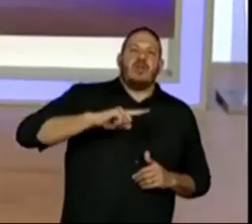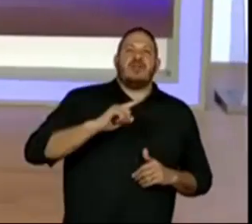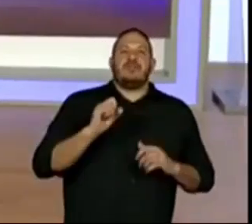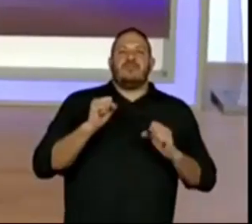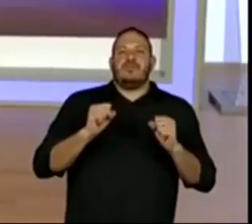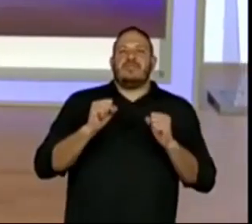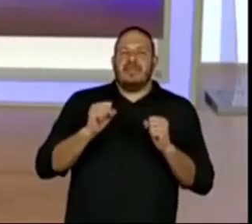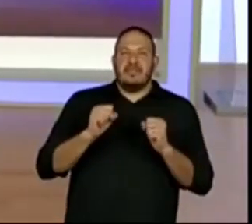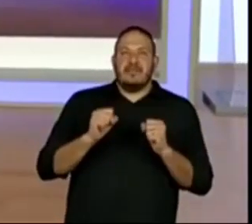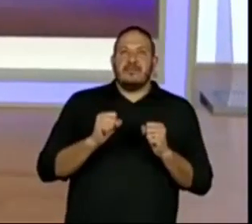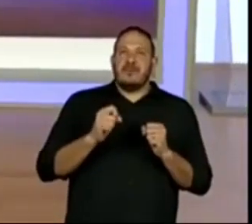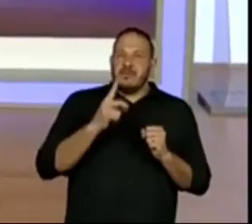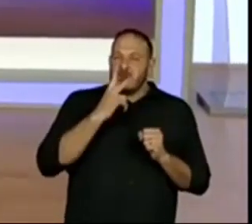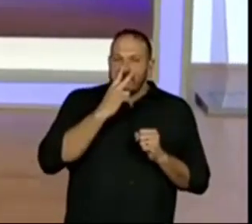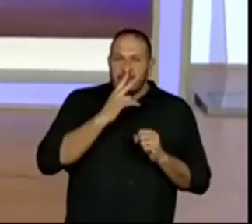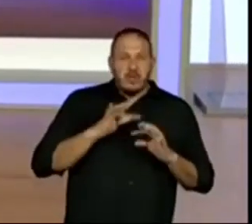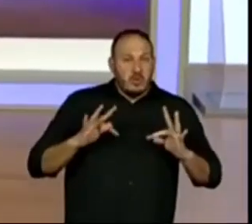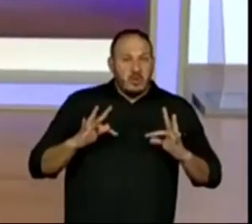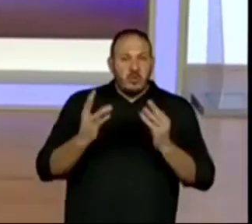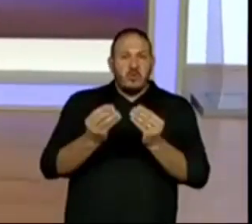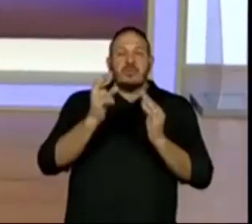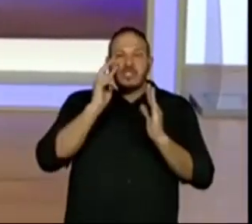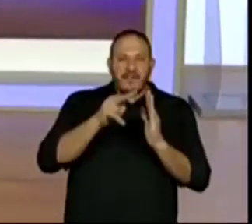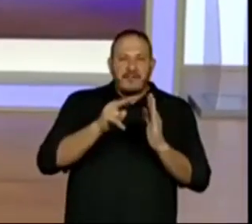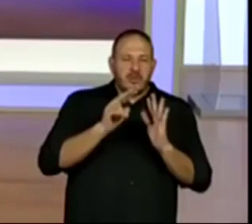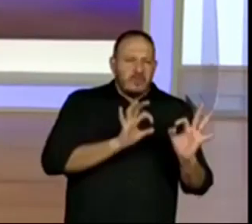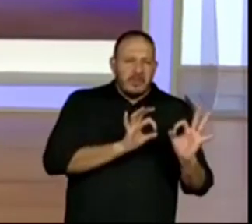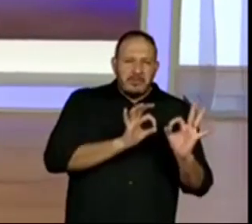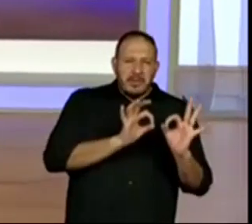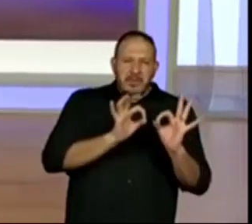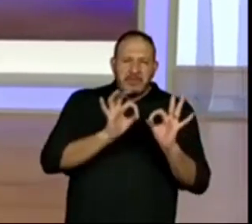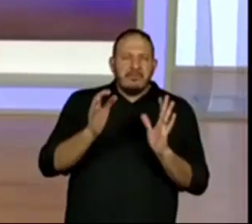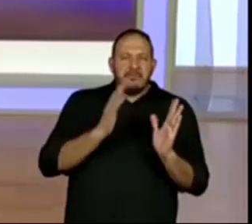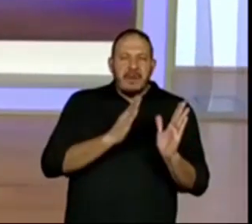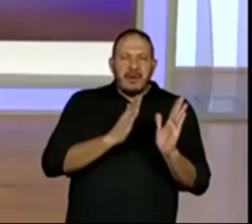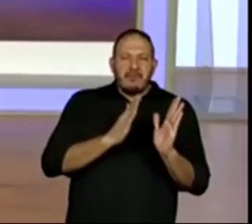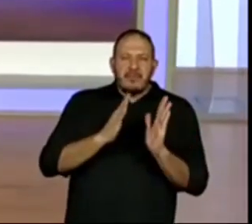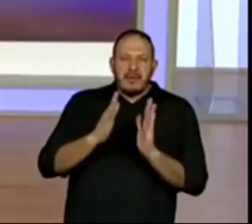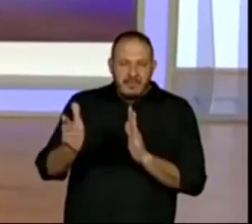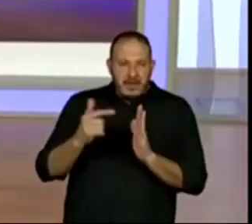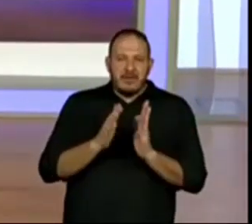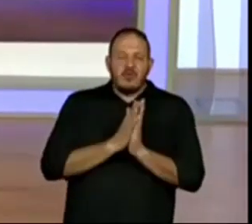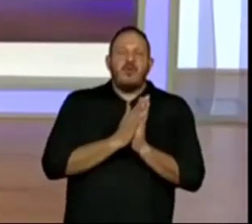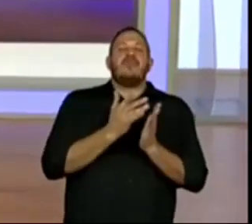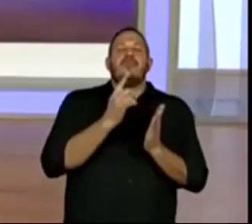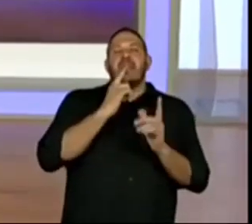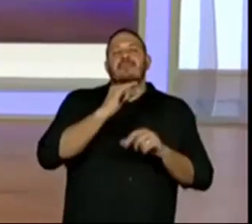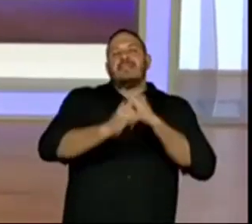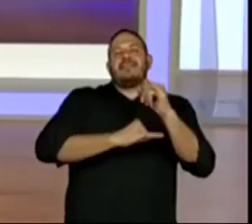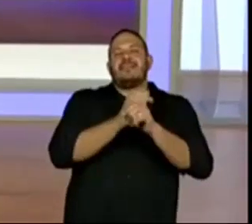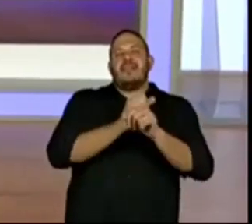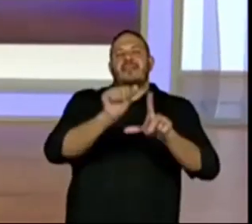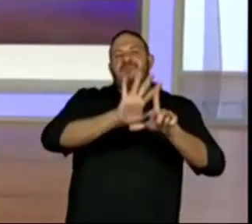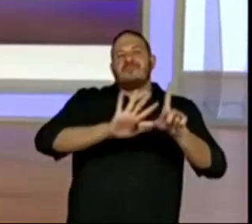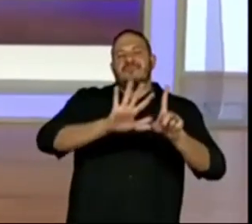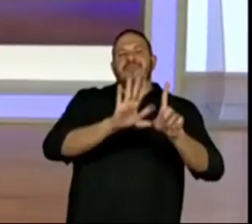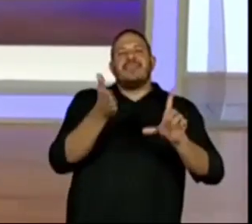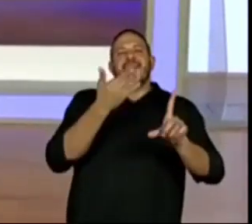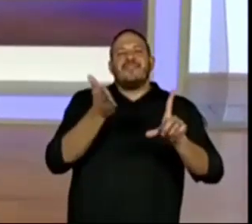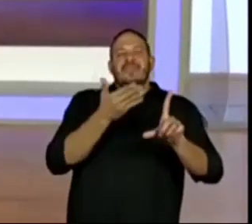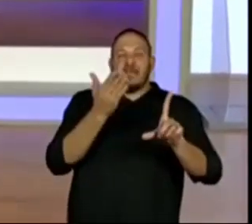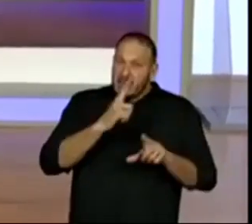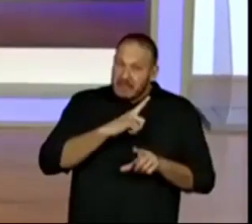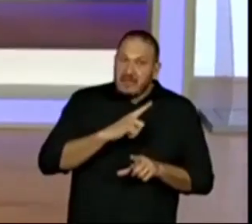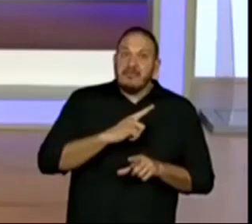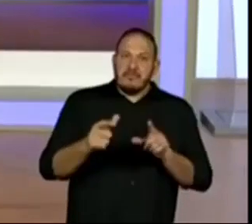reunir tudo o que foi visto durante a sequência em uma revista digital. ou seja, existem programas e aplicativos